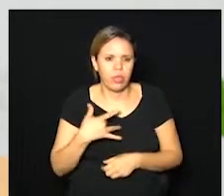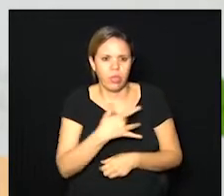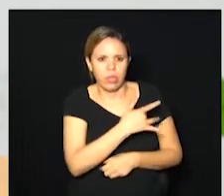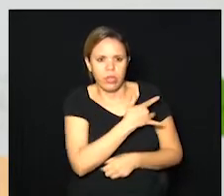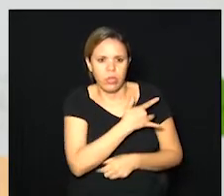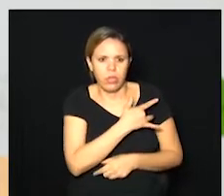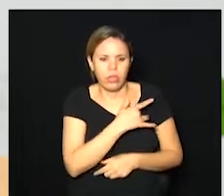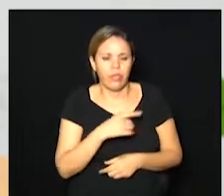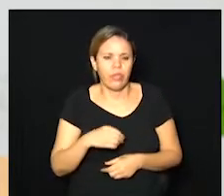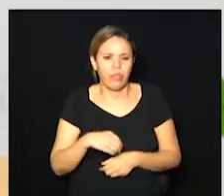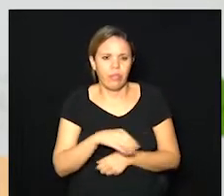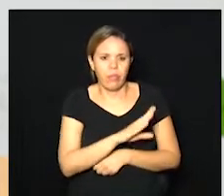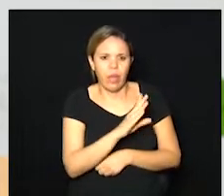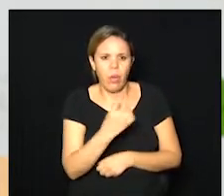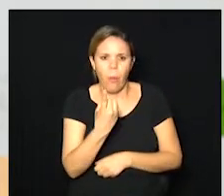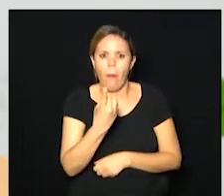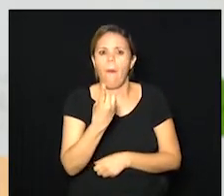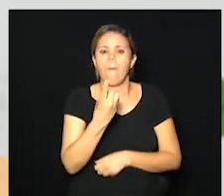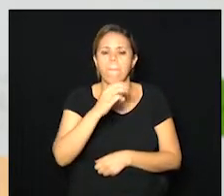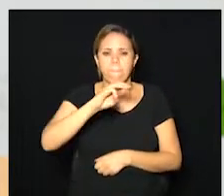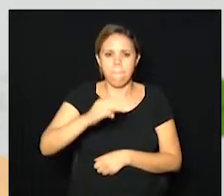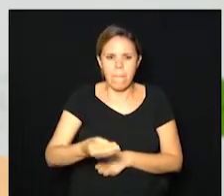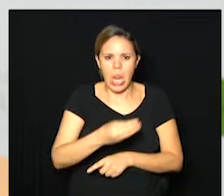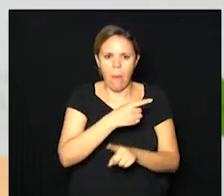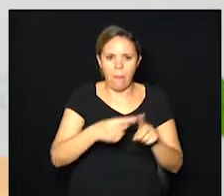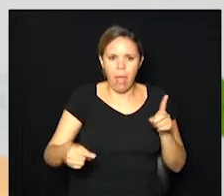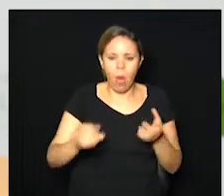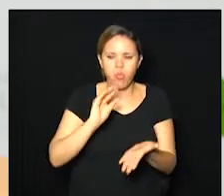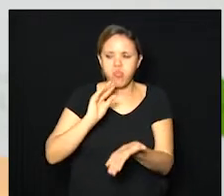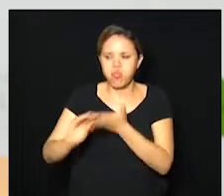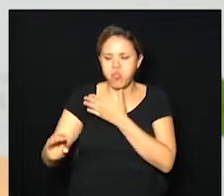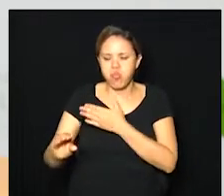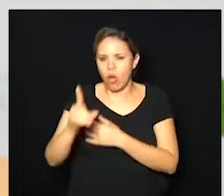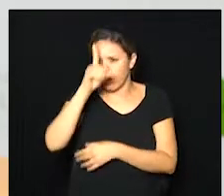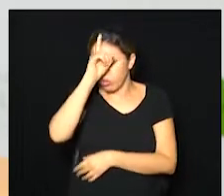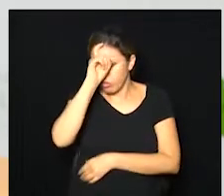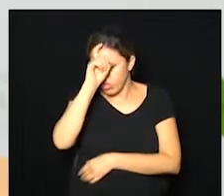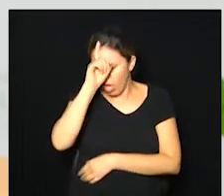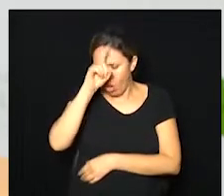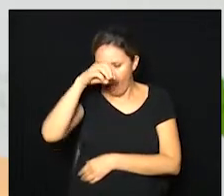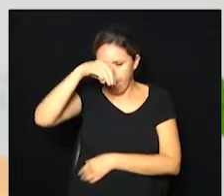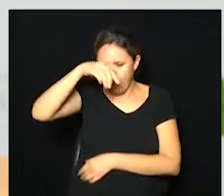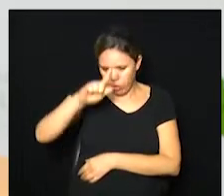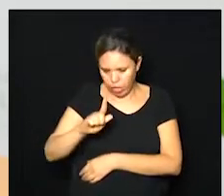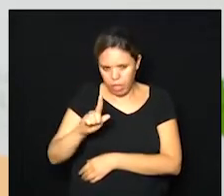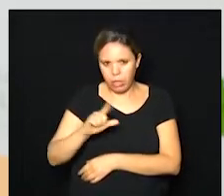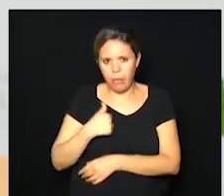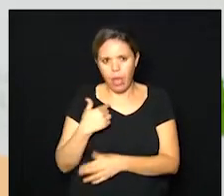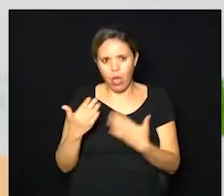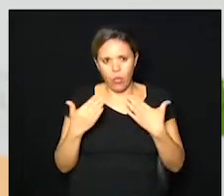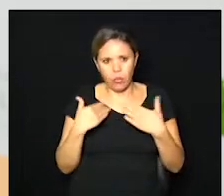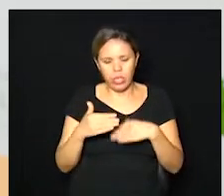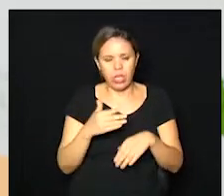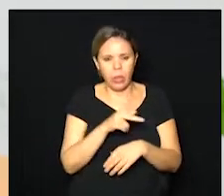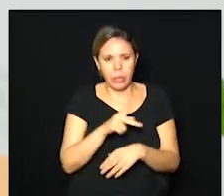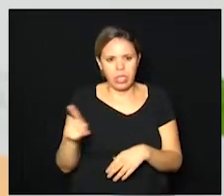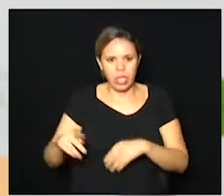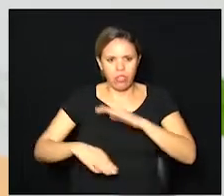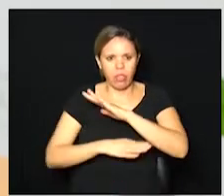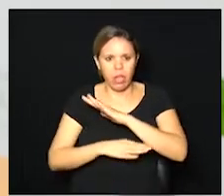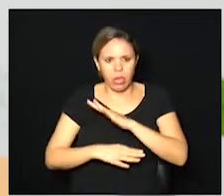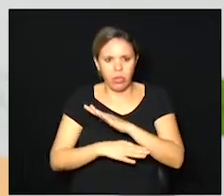repassar um milhão e meio para o Mário Gatti, e conversei com o presidente da Câmara da